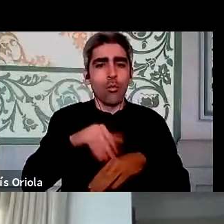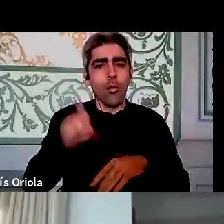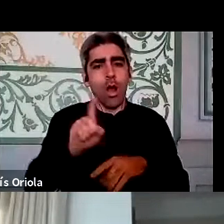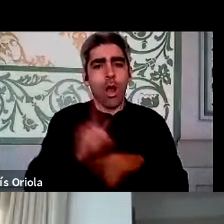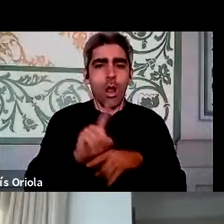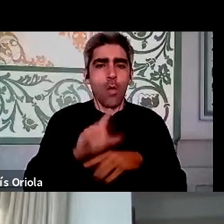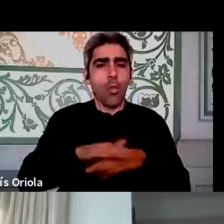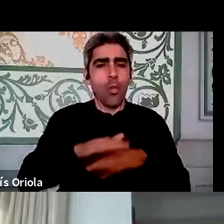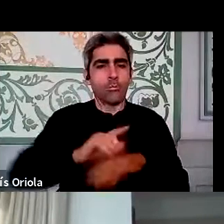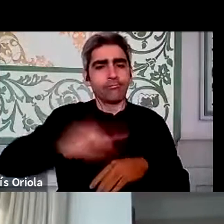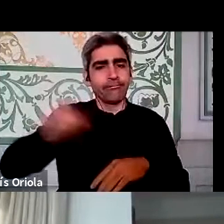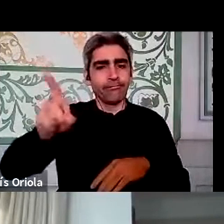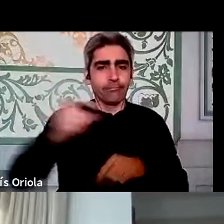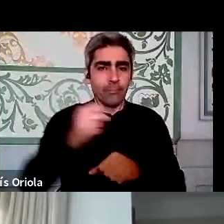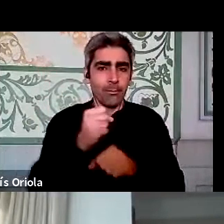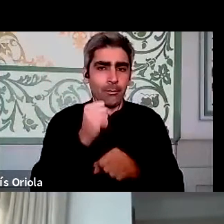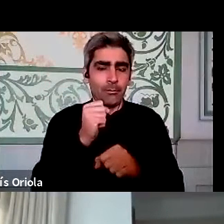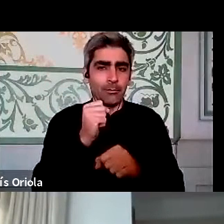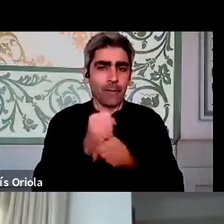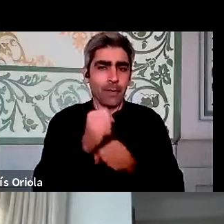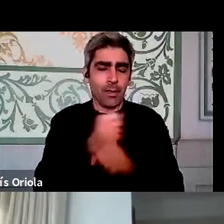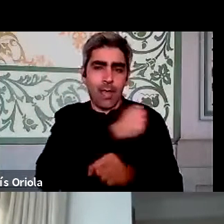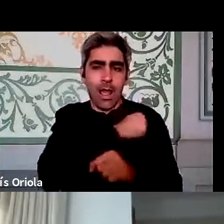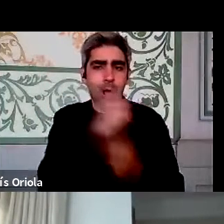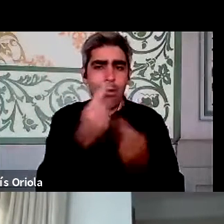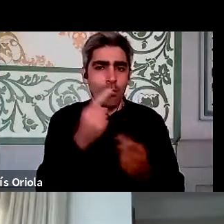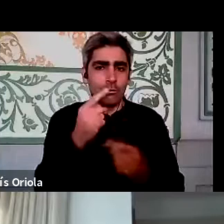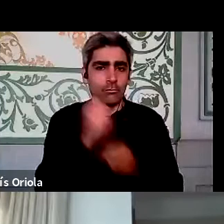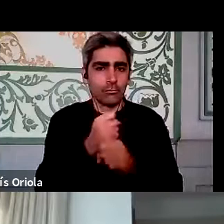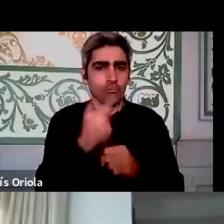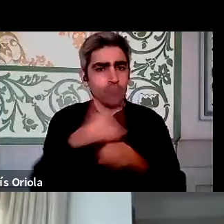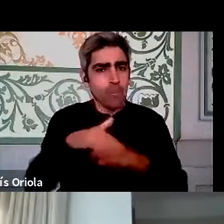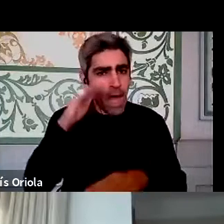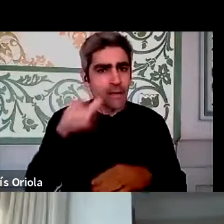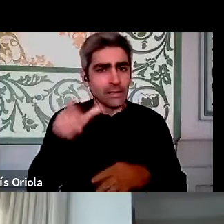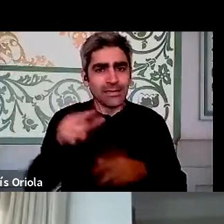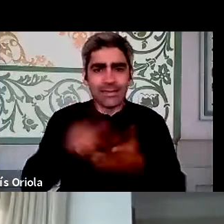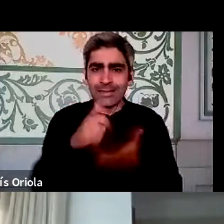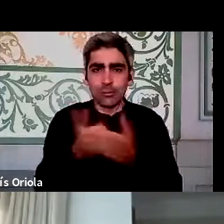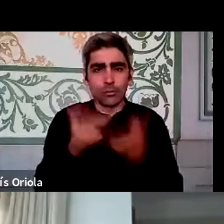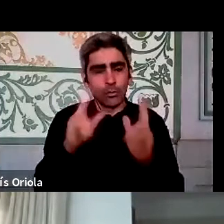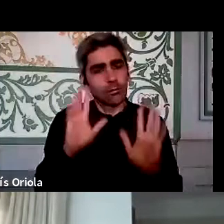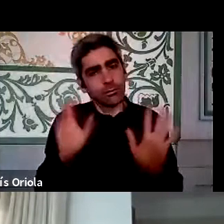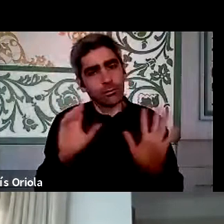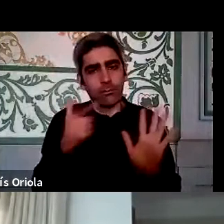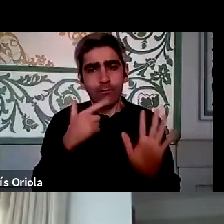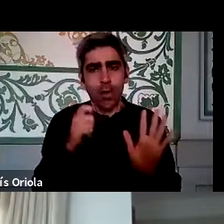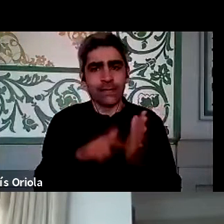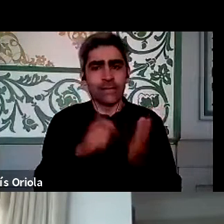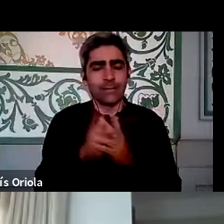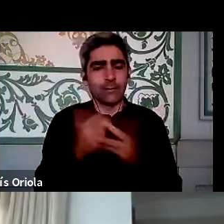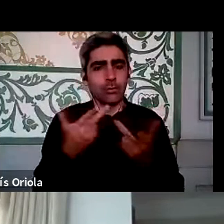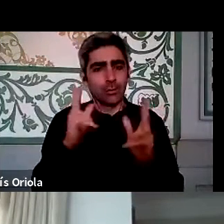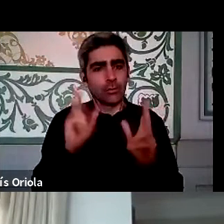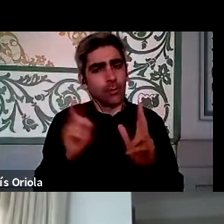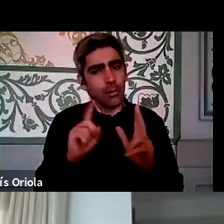culpadas de alguma coisa e portanto tinham que trabalhar muito e têm que estar sempre disponíveis, as pessoas não têm que estar sempre disponíveis no Econópolis,